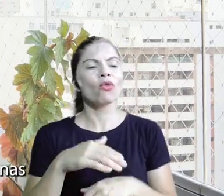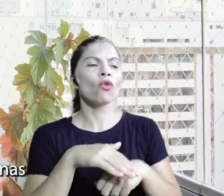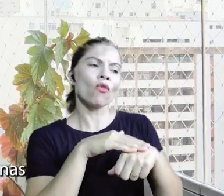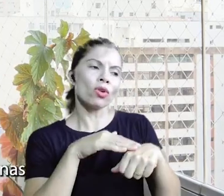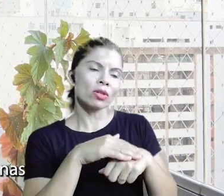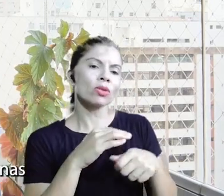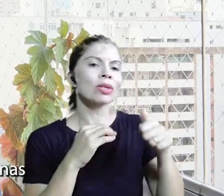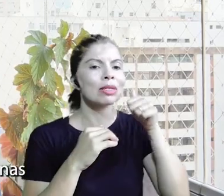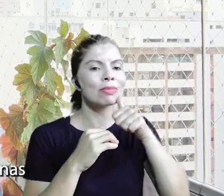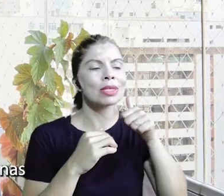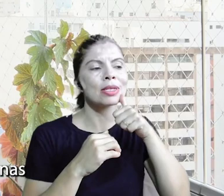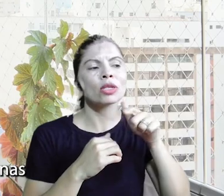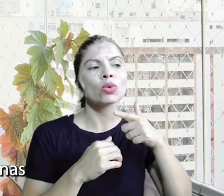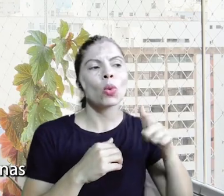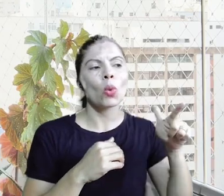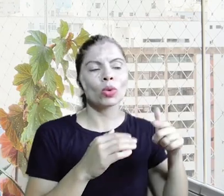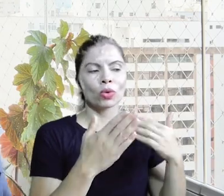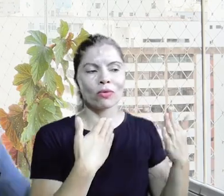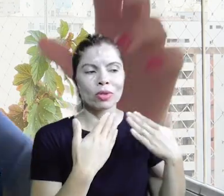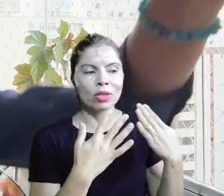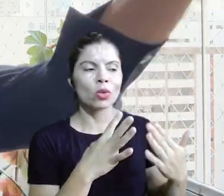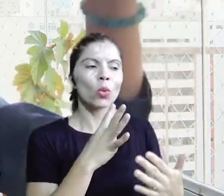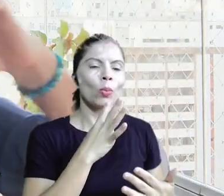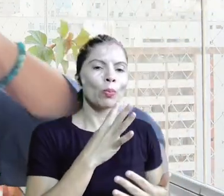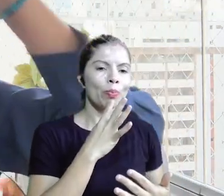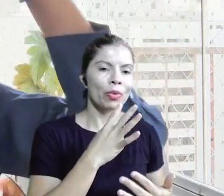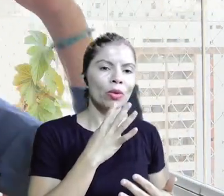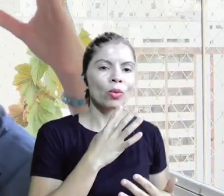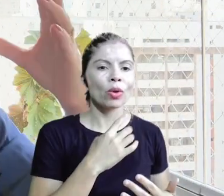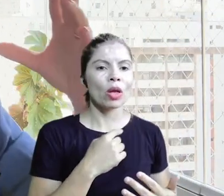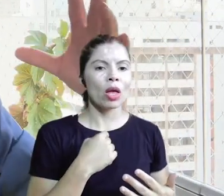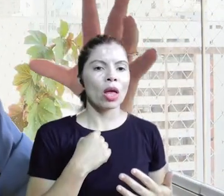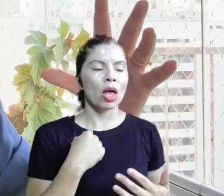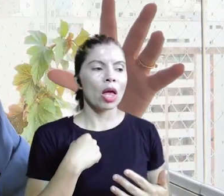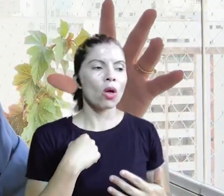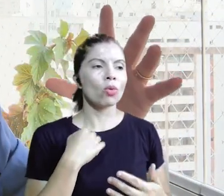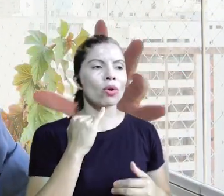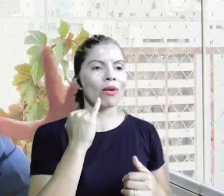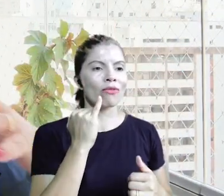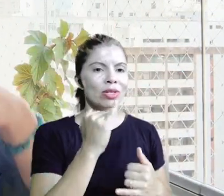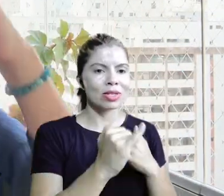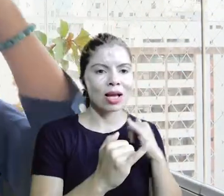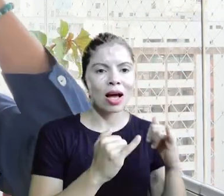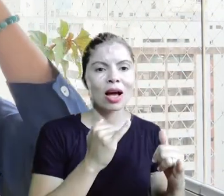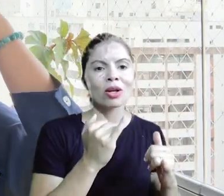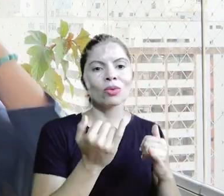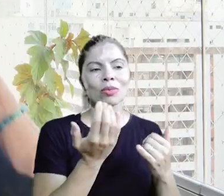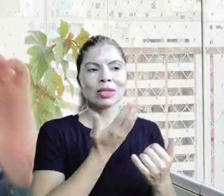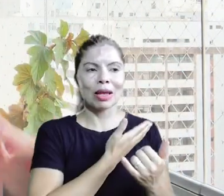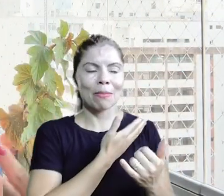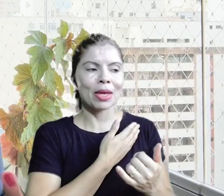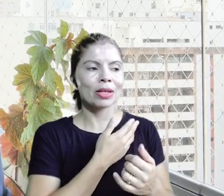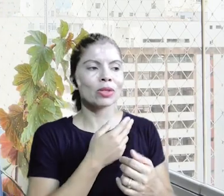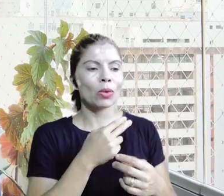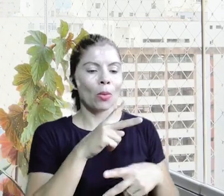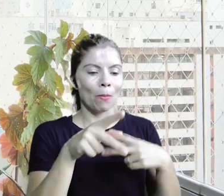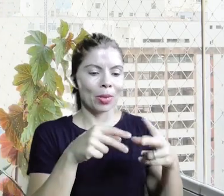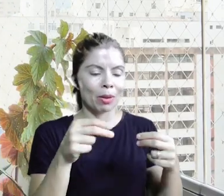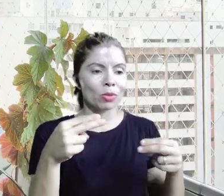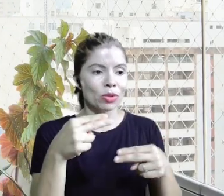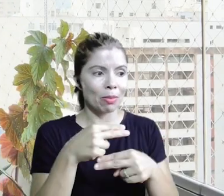conhecendo a história das outras meninas, né? E foi todo um, assim, eu estava contando para as amigas do